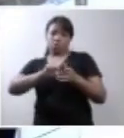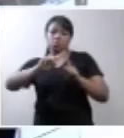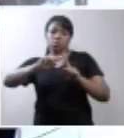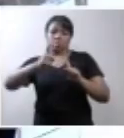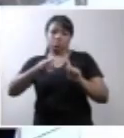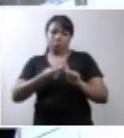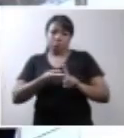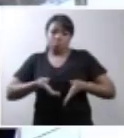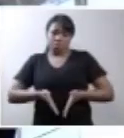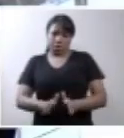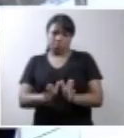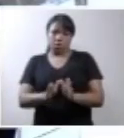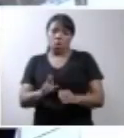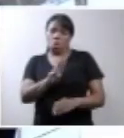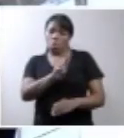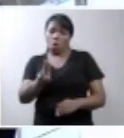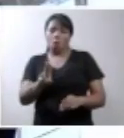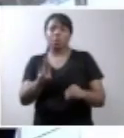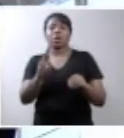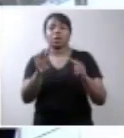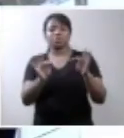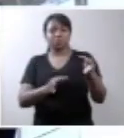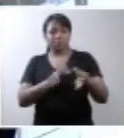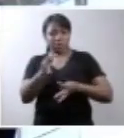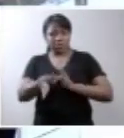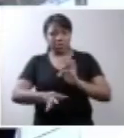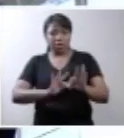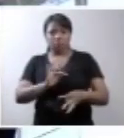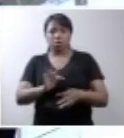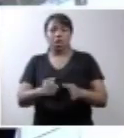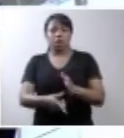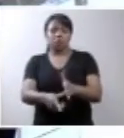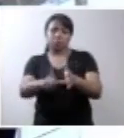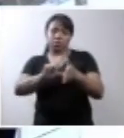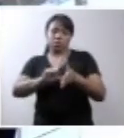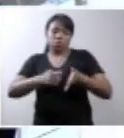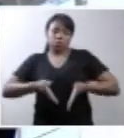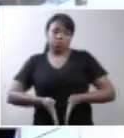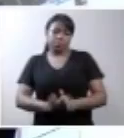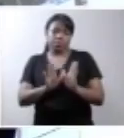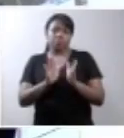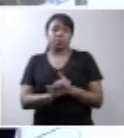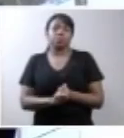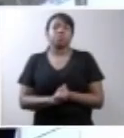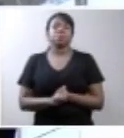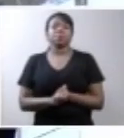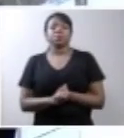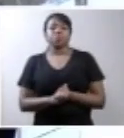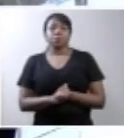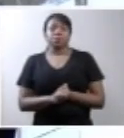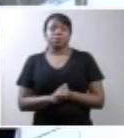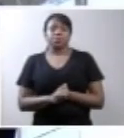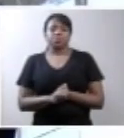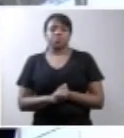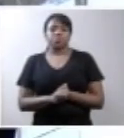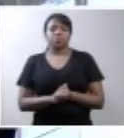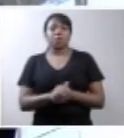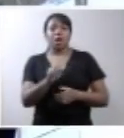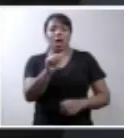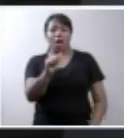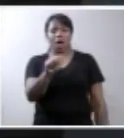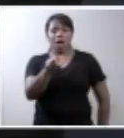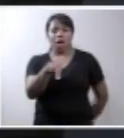parto. O termo técnico é isso, antecipação terapêutica do parto, ou então aborto quando é antes de sua viabilidade. A